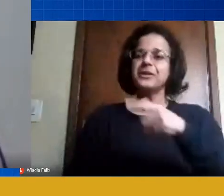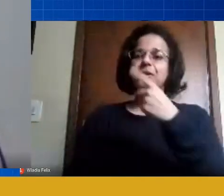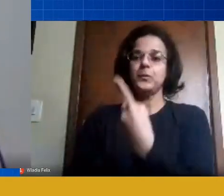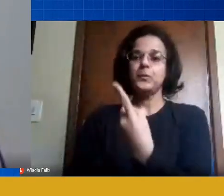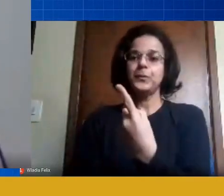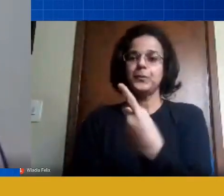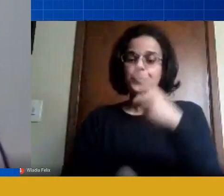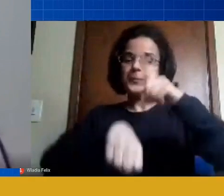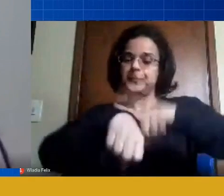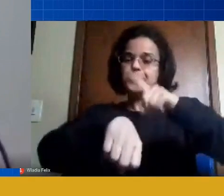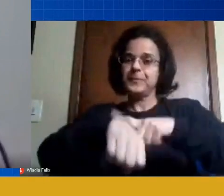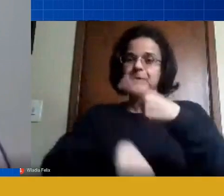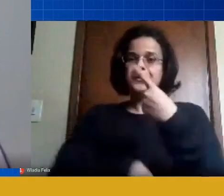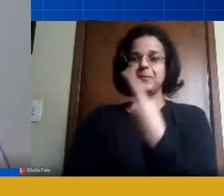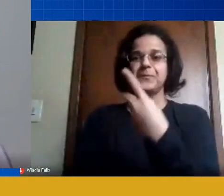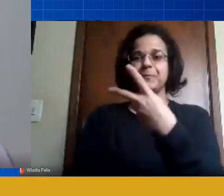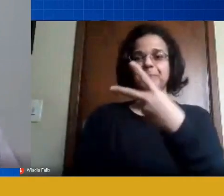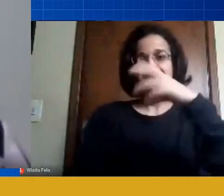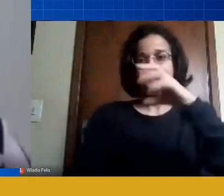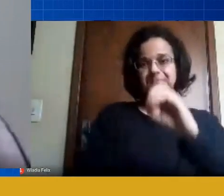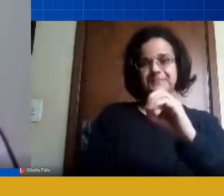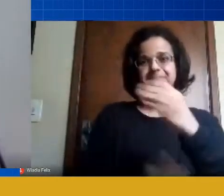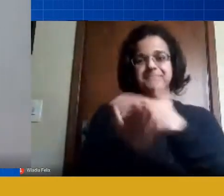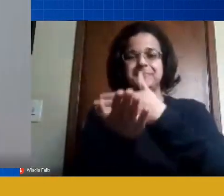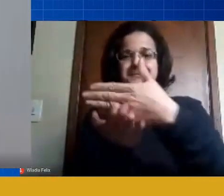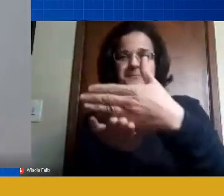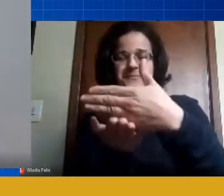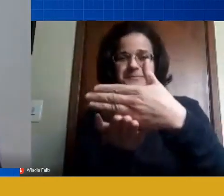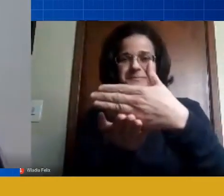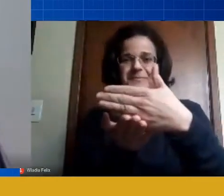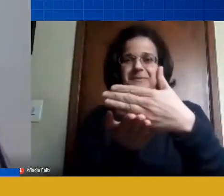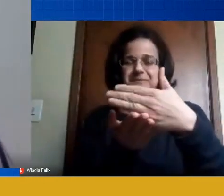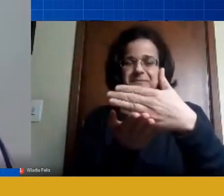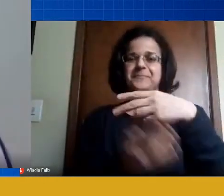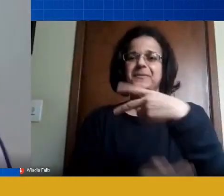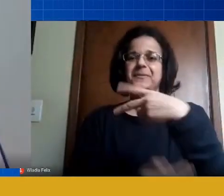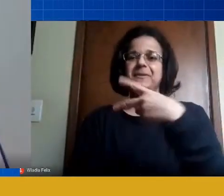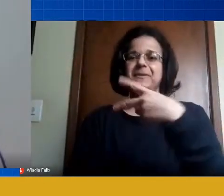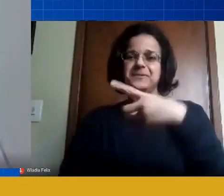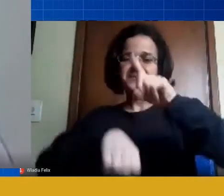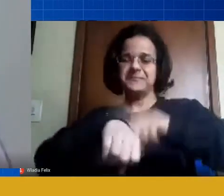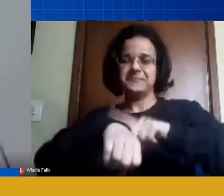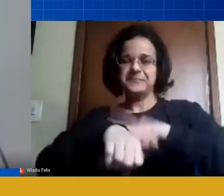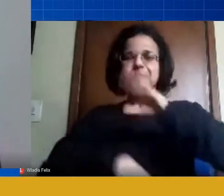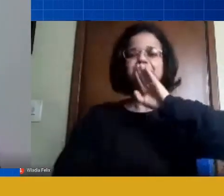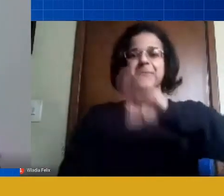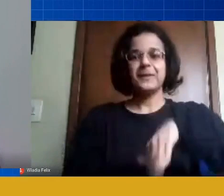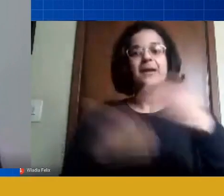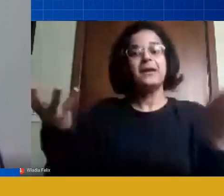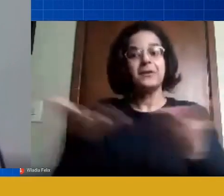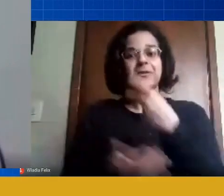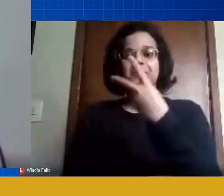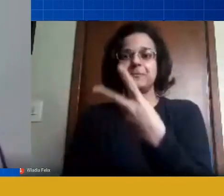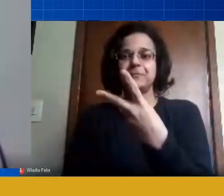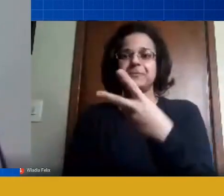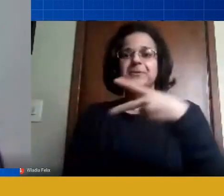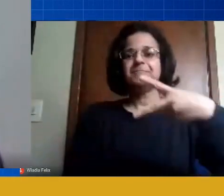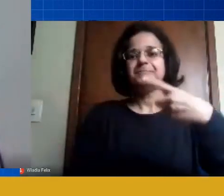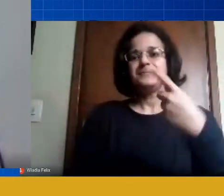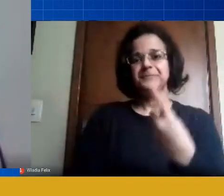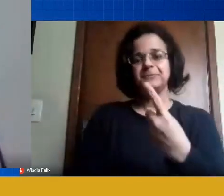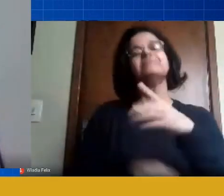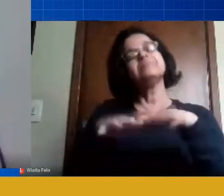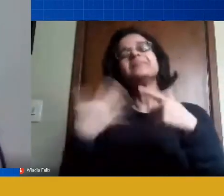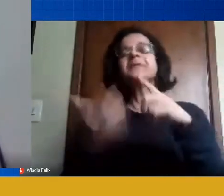conversando para começar a nossa live a partir das 2h da tarde, né, agora são 2h21, a gente já está com um tempinho,